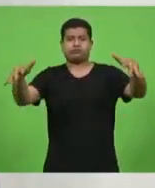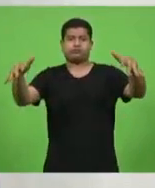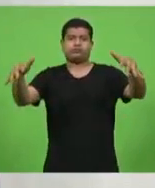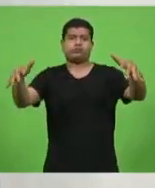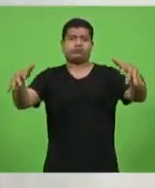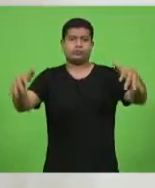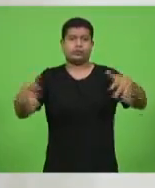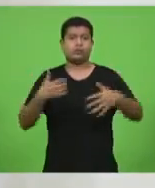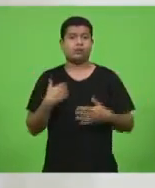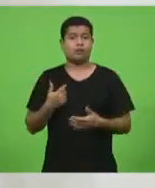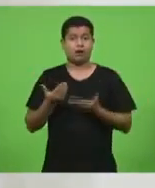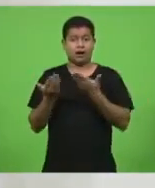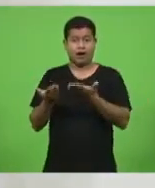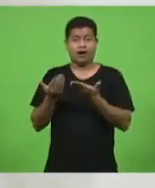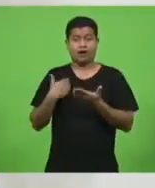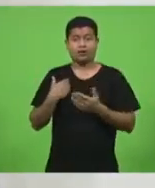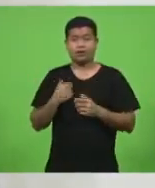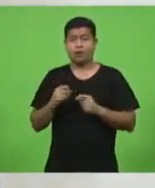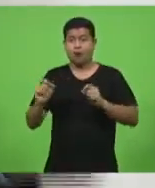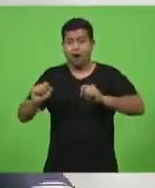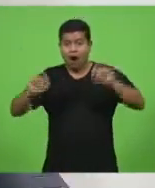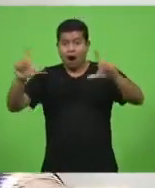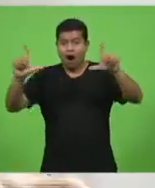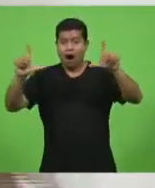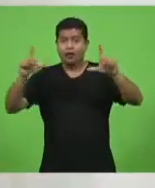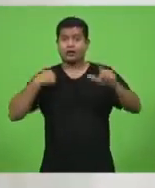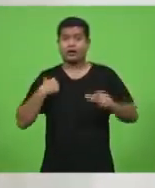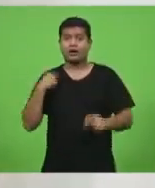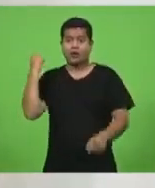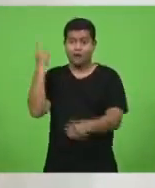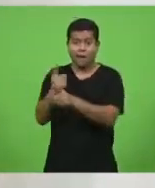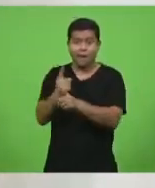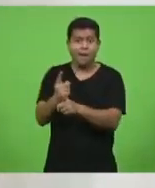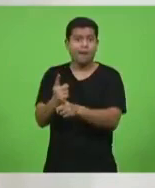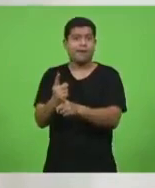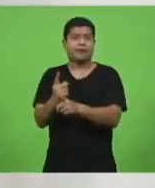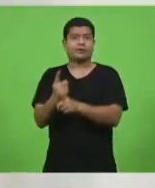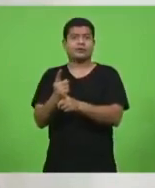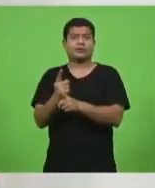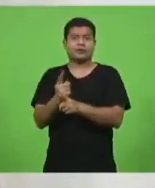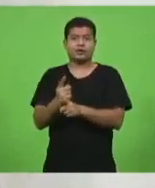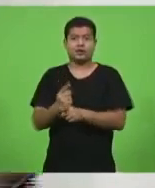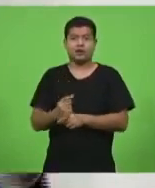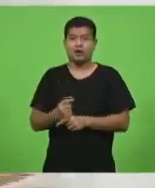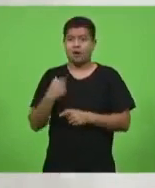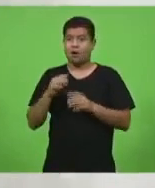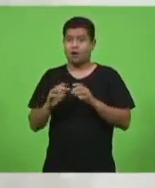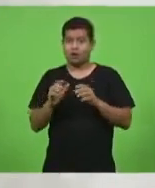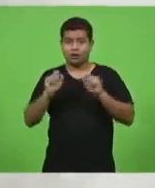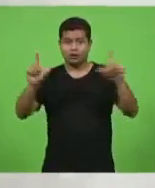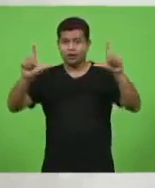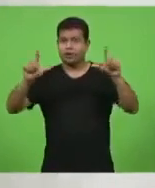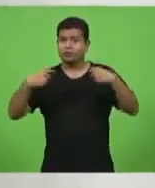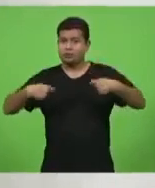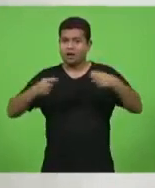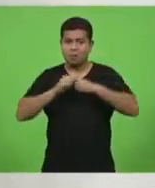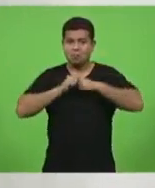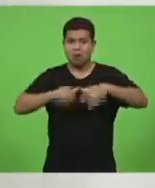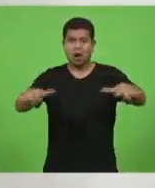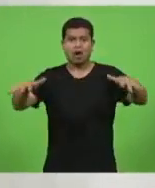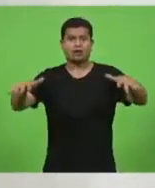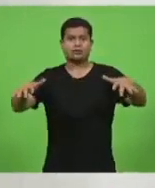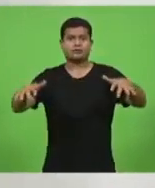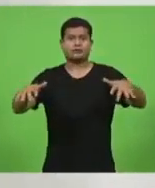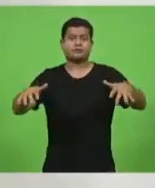começar, atenção, descoberta, atenção, viralize, espalhe isso, ele só está,